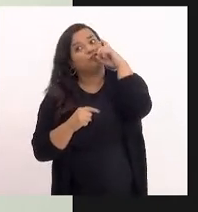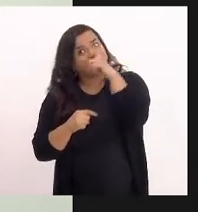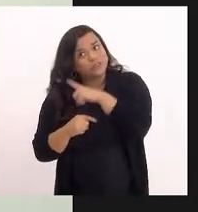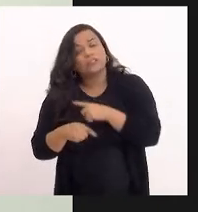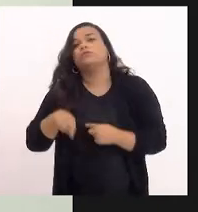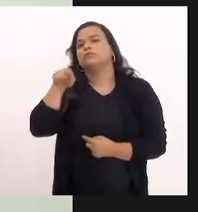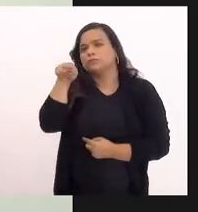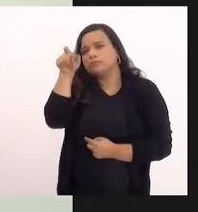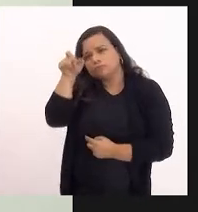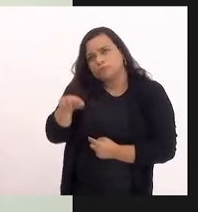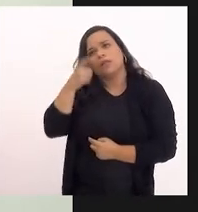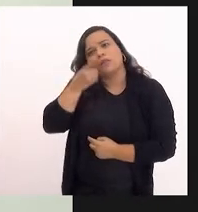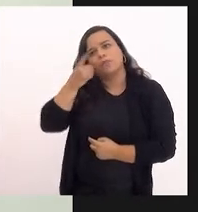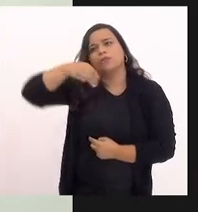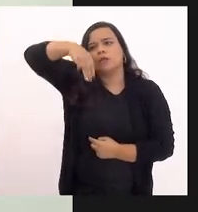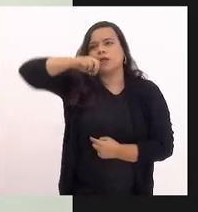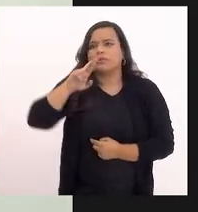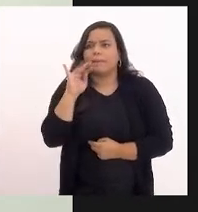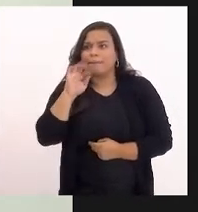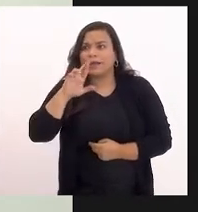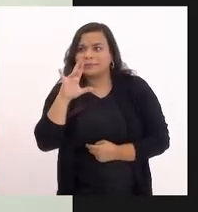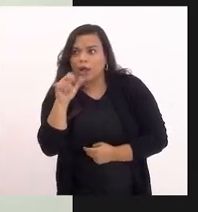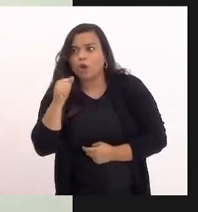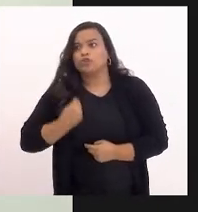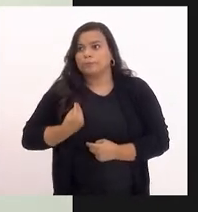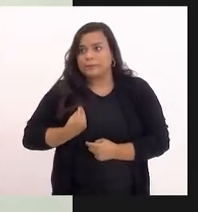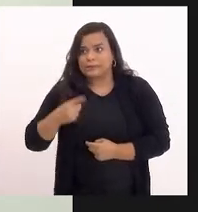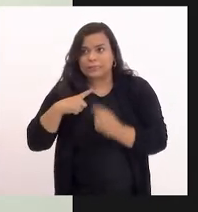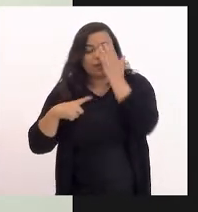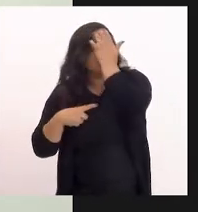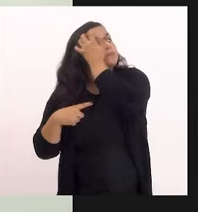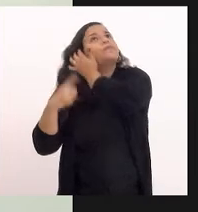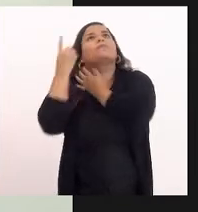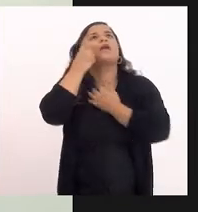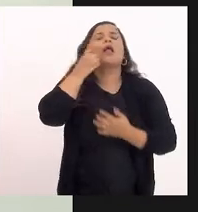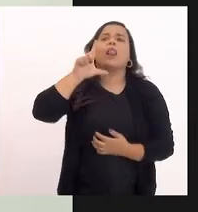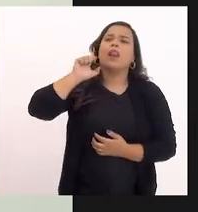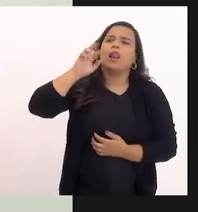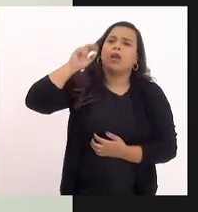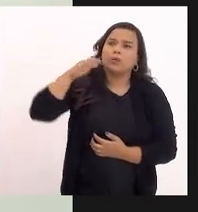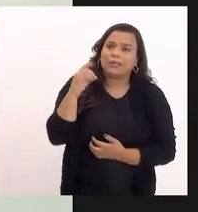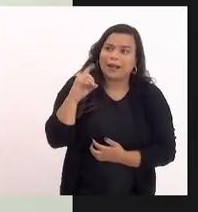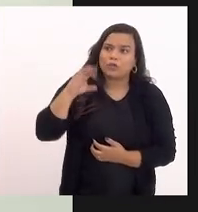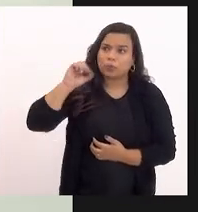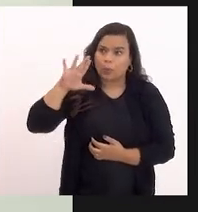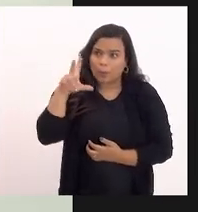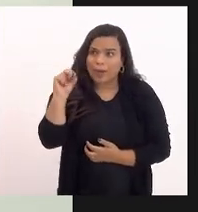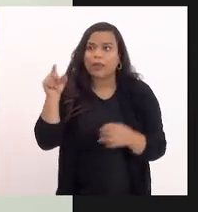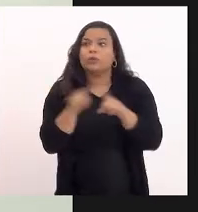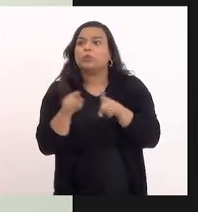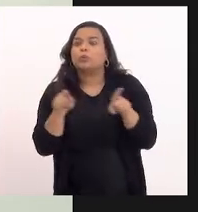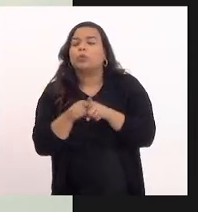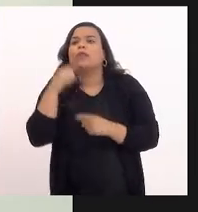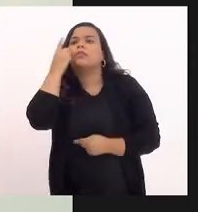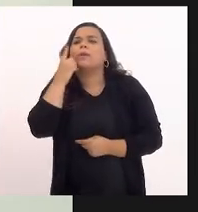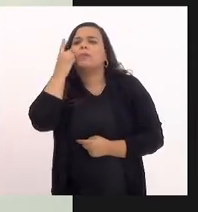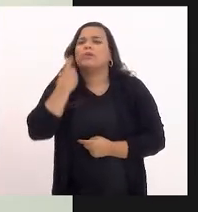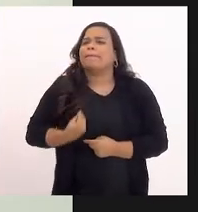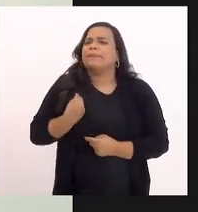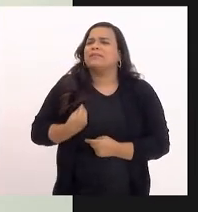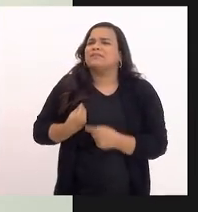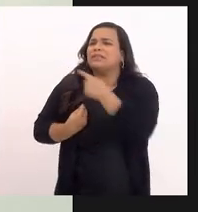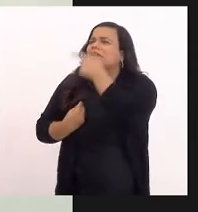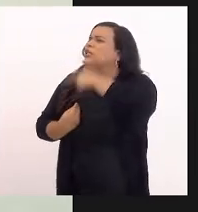presente, deputada Marcia Rocha, está presente o deputado Eleomar Coelho, está presente a deputada...